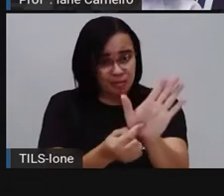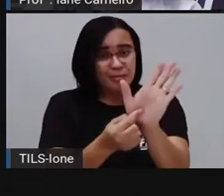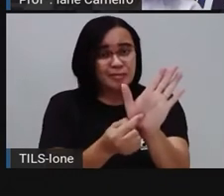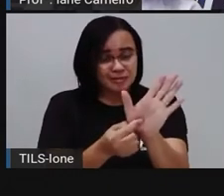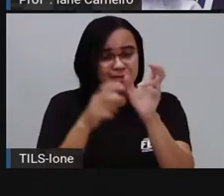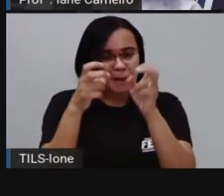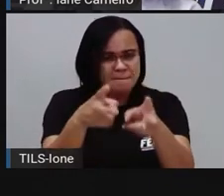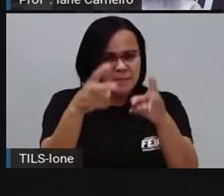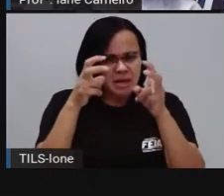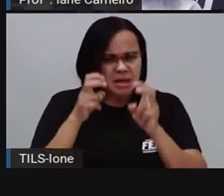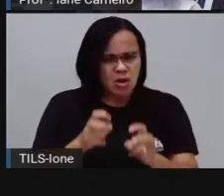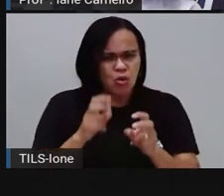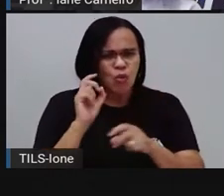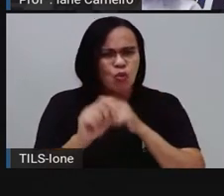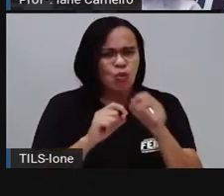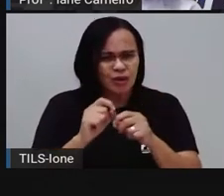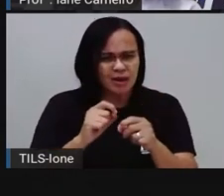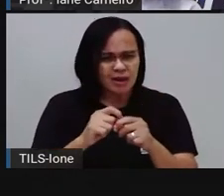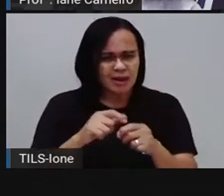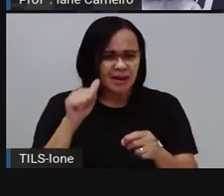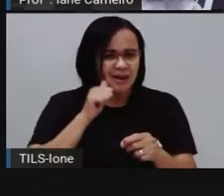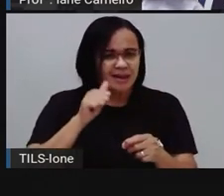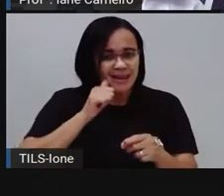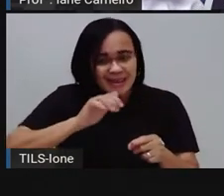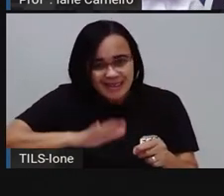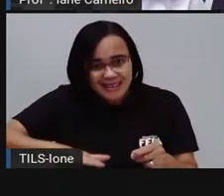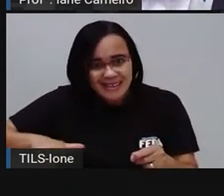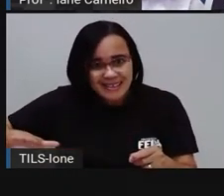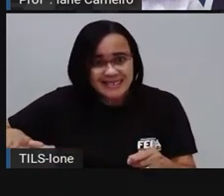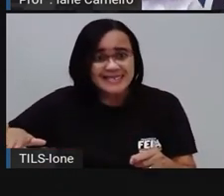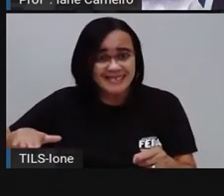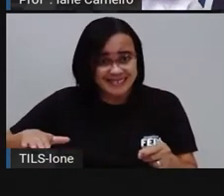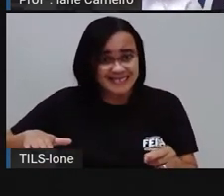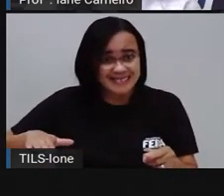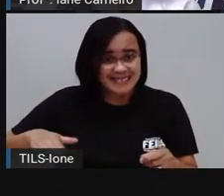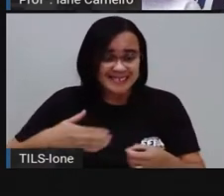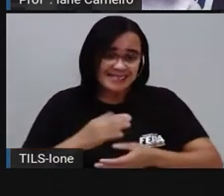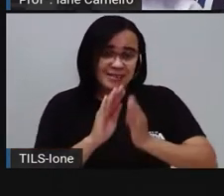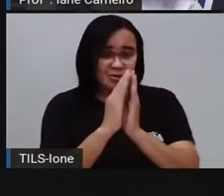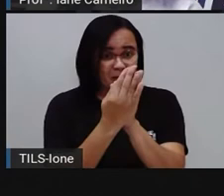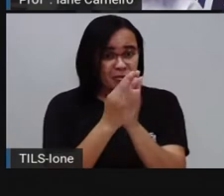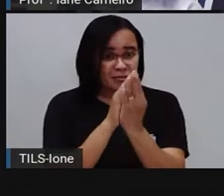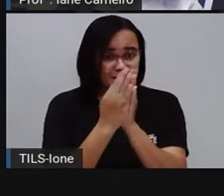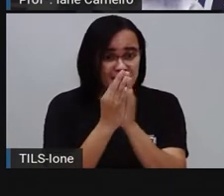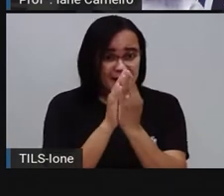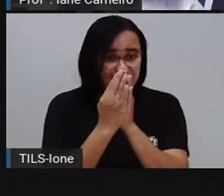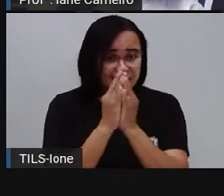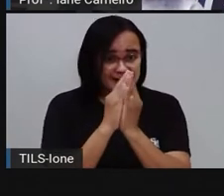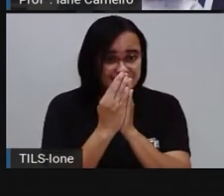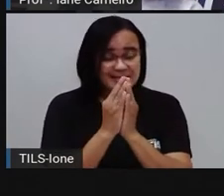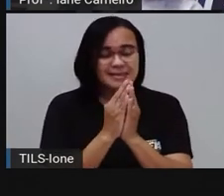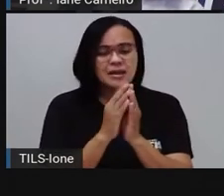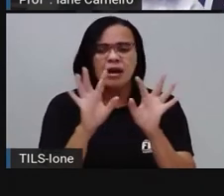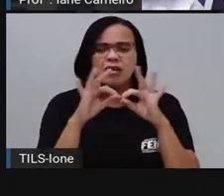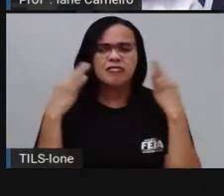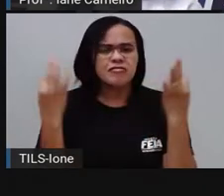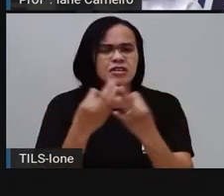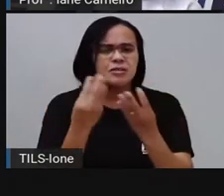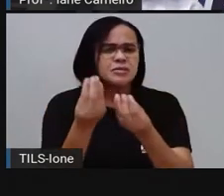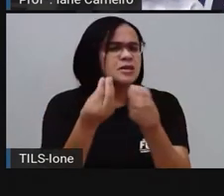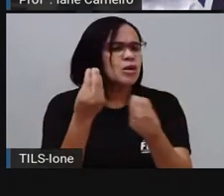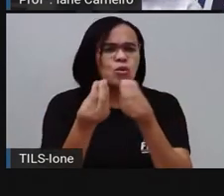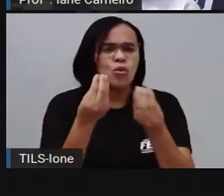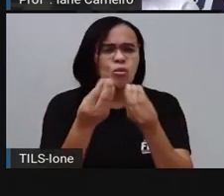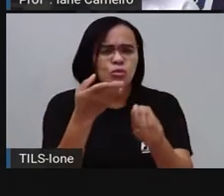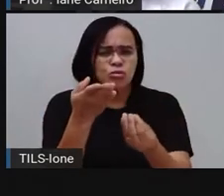ela representou a infância, né? Com a boneca. E eu queria saber de vocês, vocês acham que essa família aí é uma